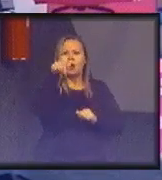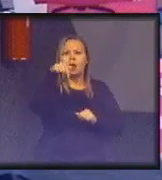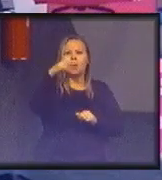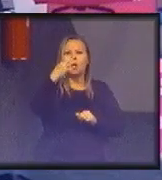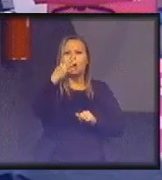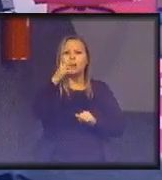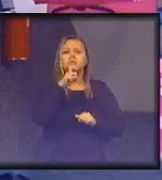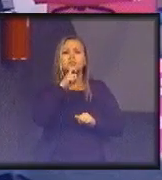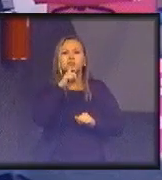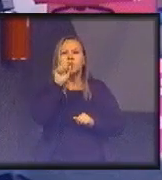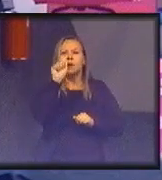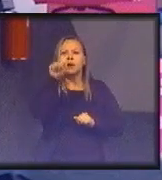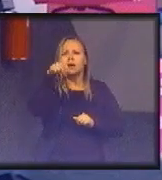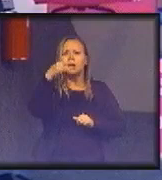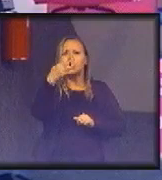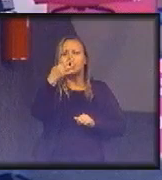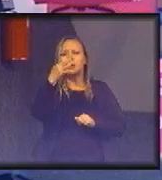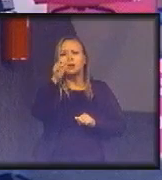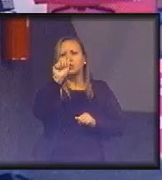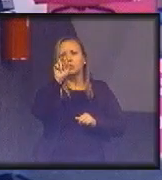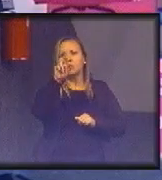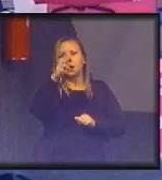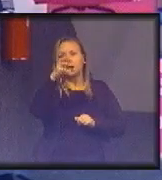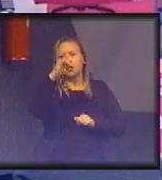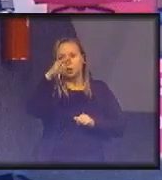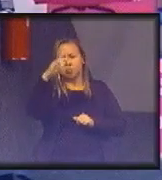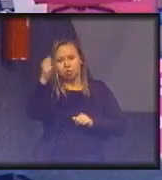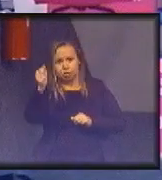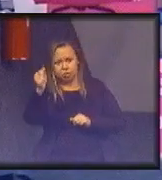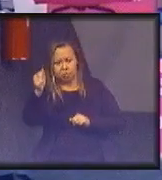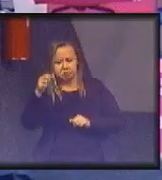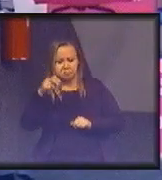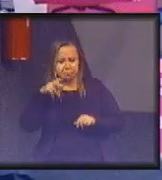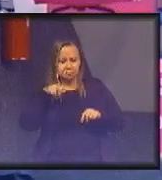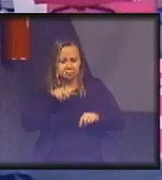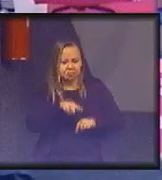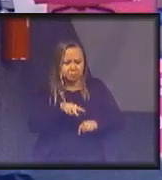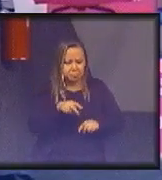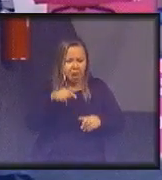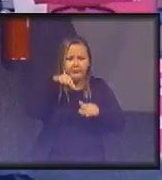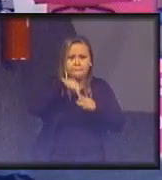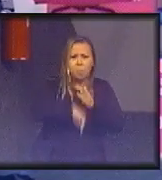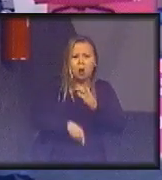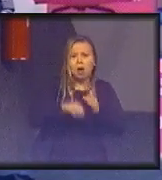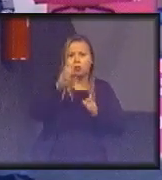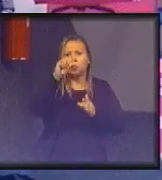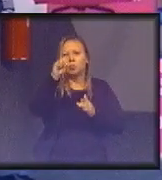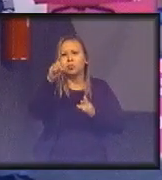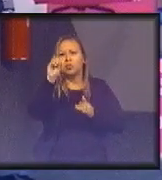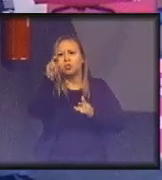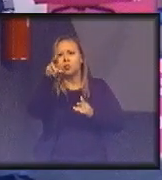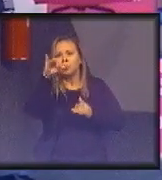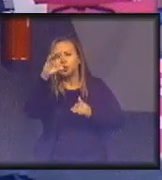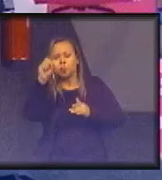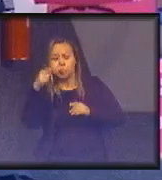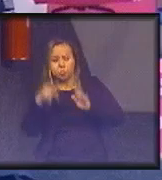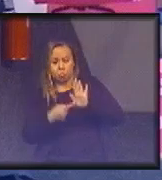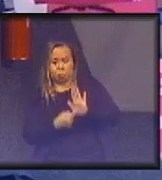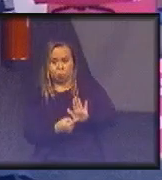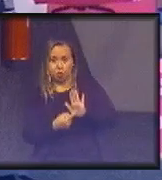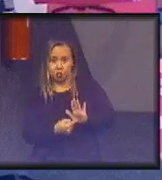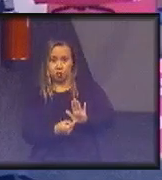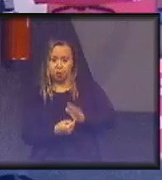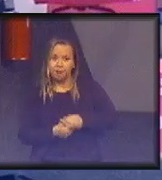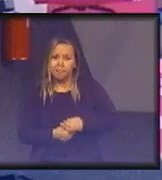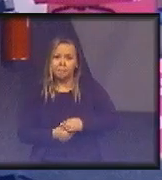ozônio. E por que eu estou falando isso? Porque, até então, falar, ah, o planeta está sendo afetado, quer dizer, isso não